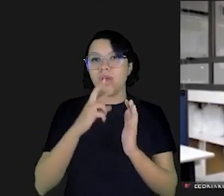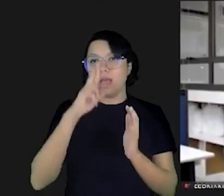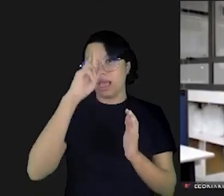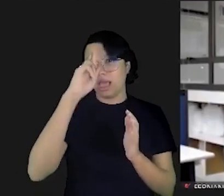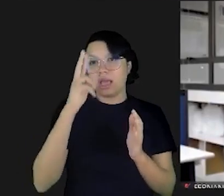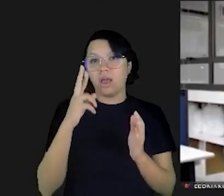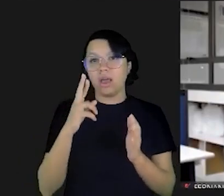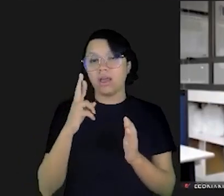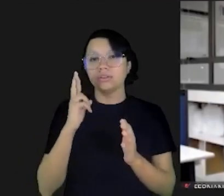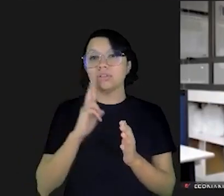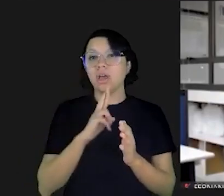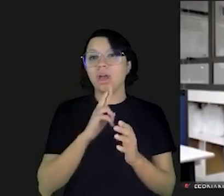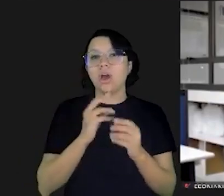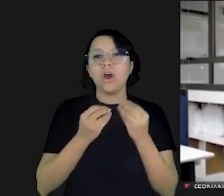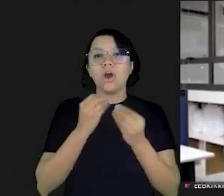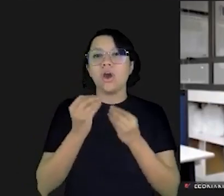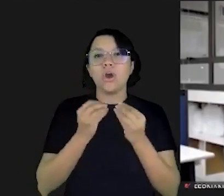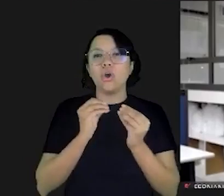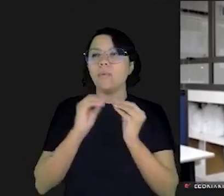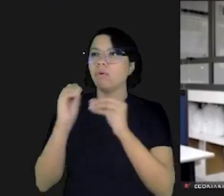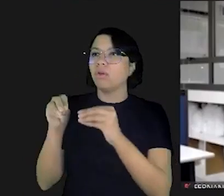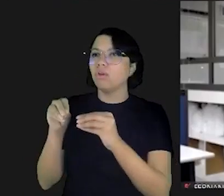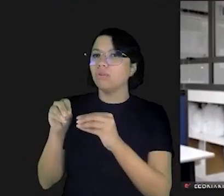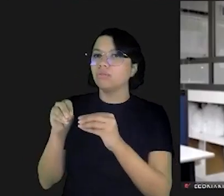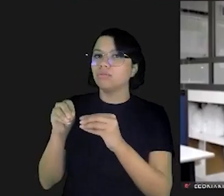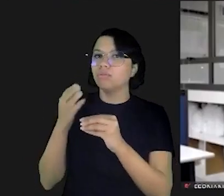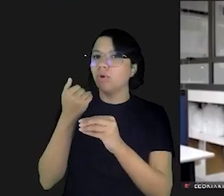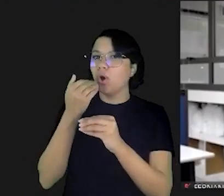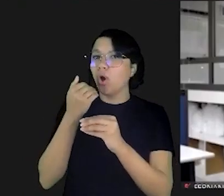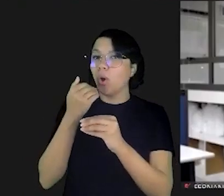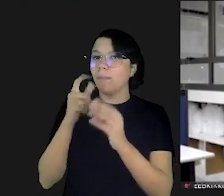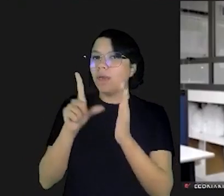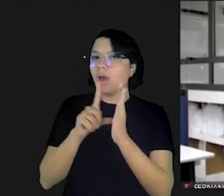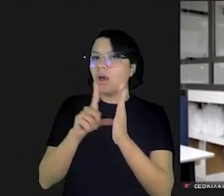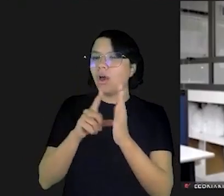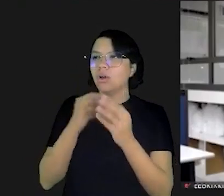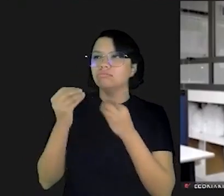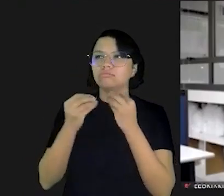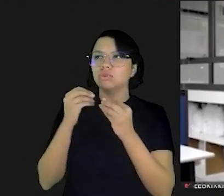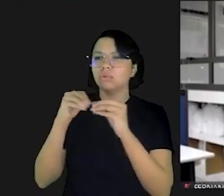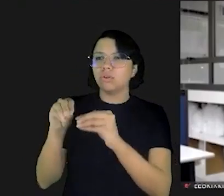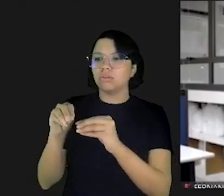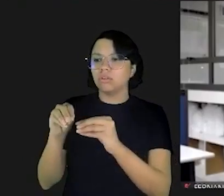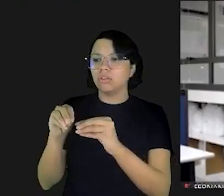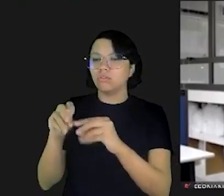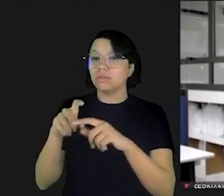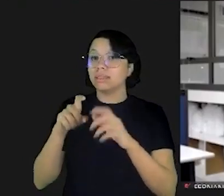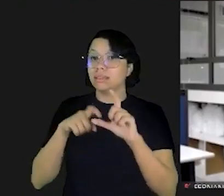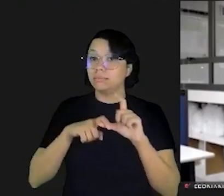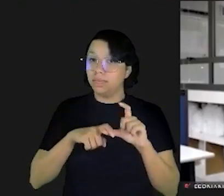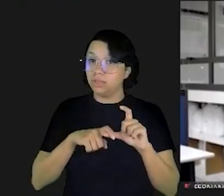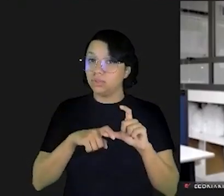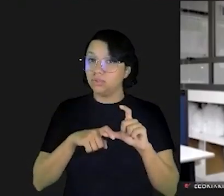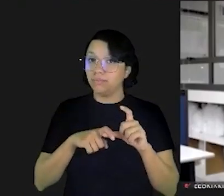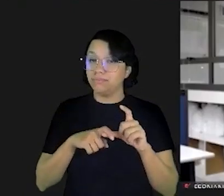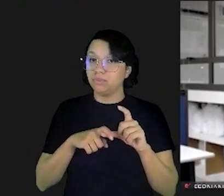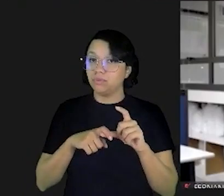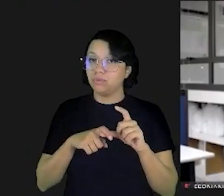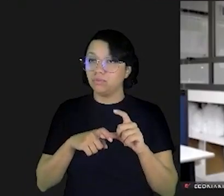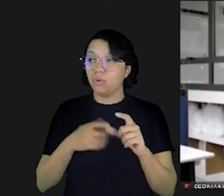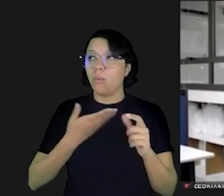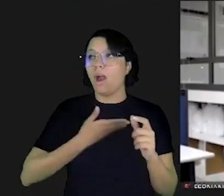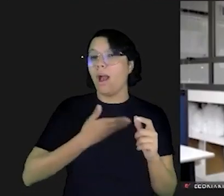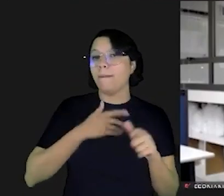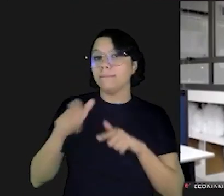restaurante e fiz uma refeição como é que eu lanço isso depende depende do propósito se ela foi uma